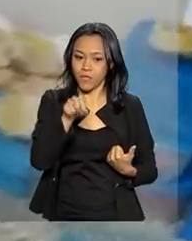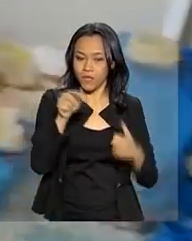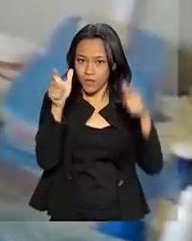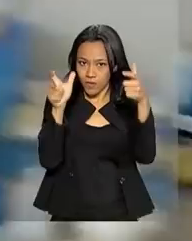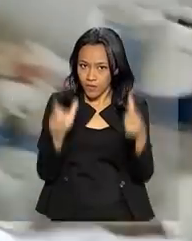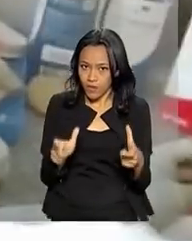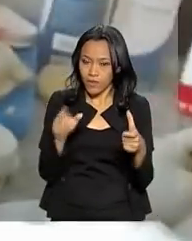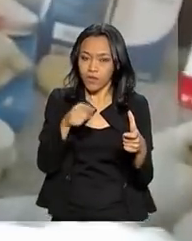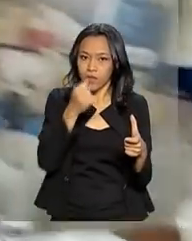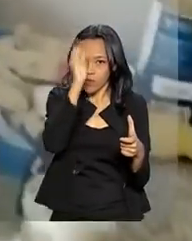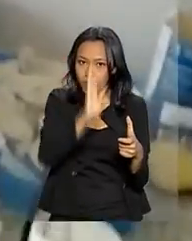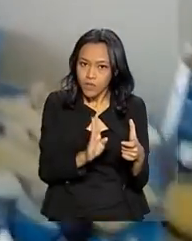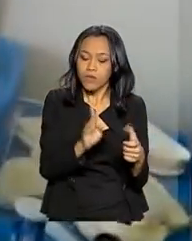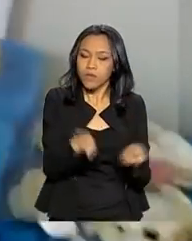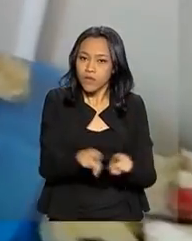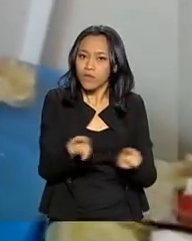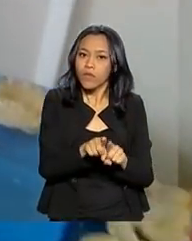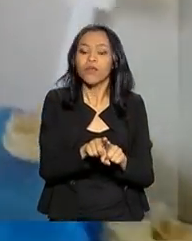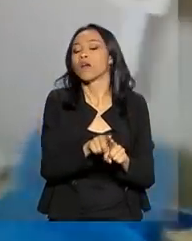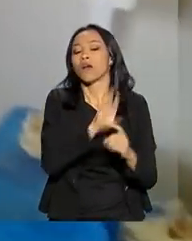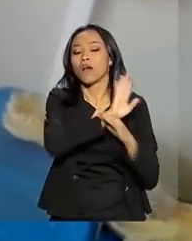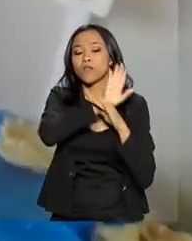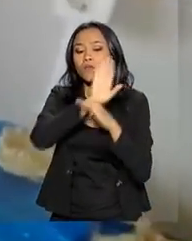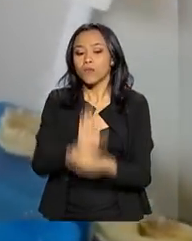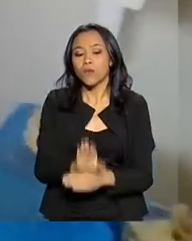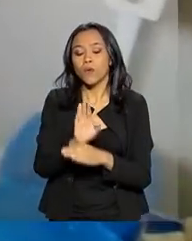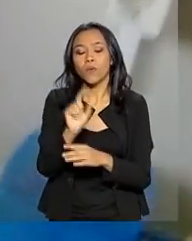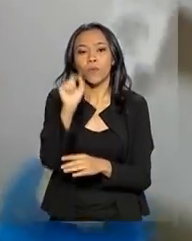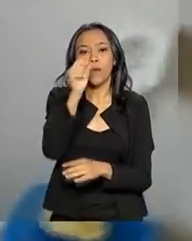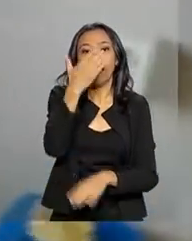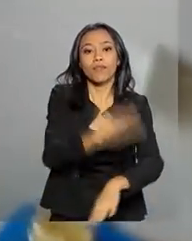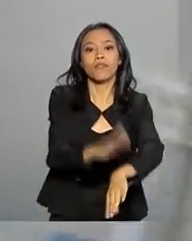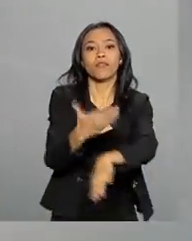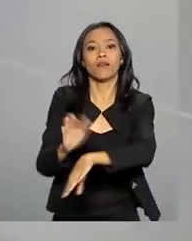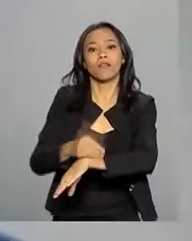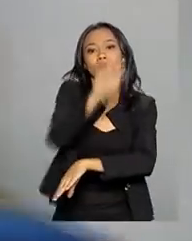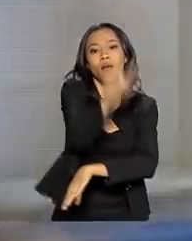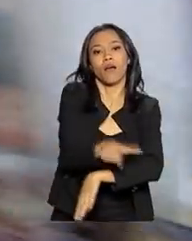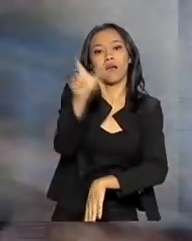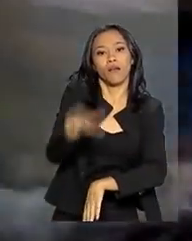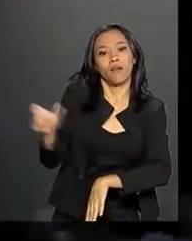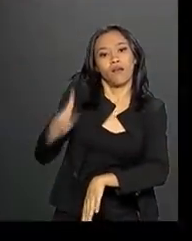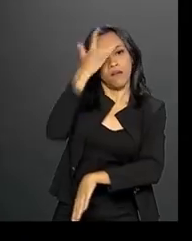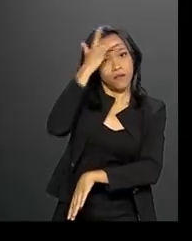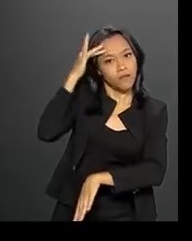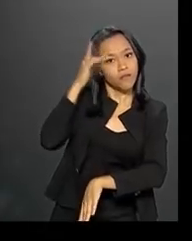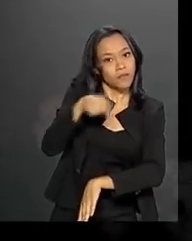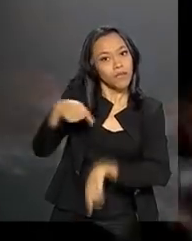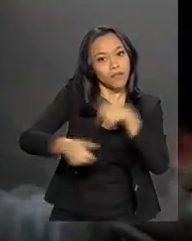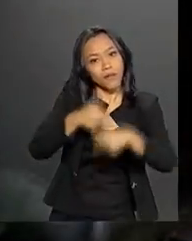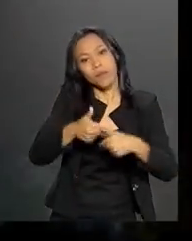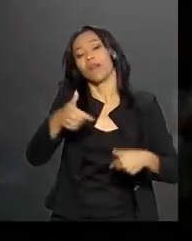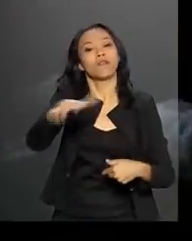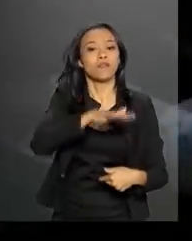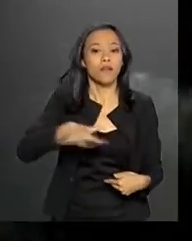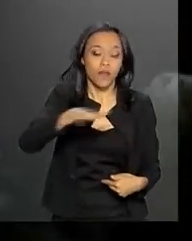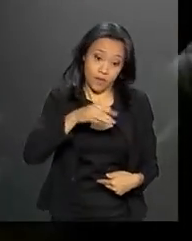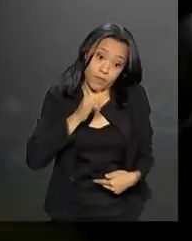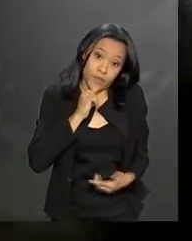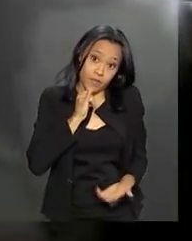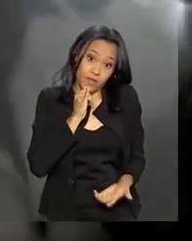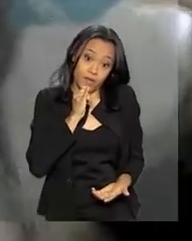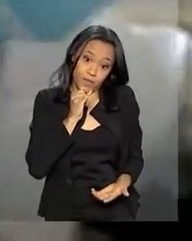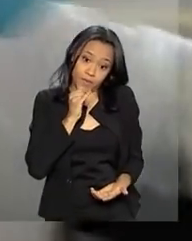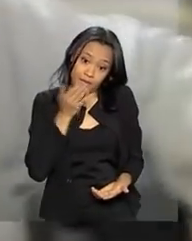técnica. O Brasil também ajudou a formar e capacitar profissionais do país moçambicano para atuar nessa área. É o caso